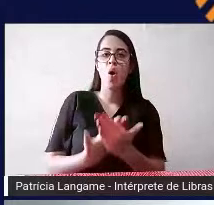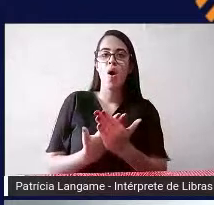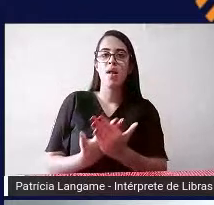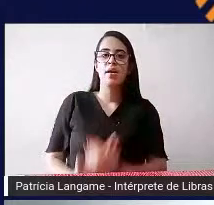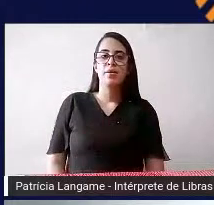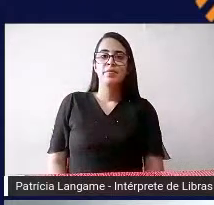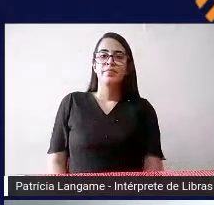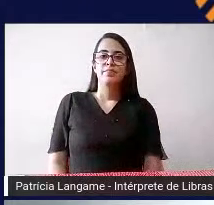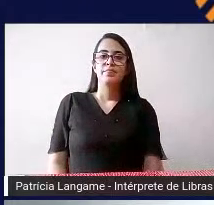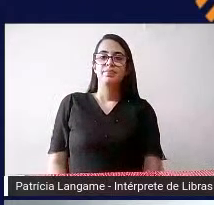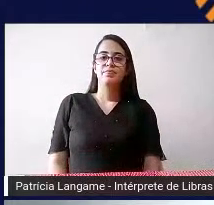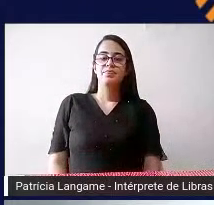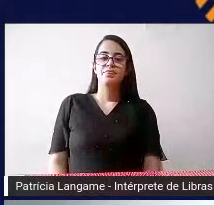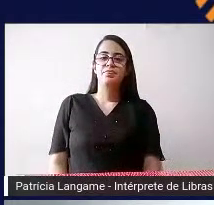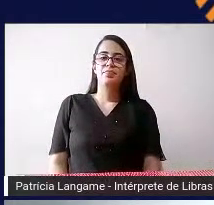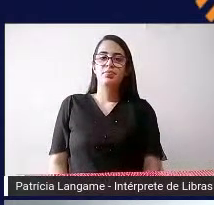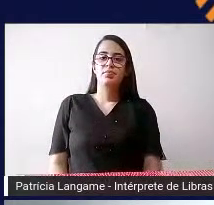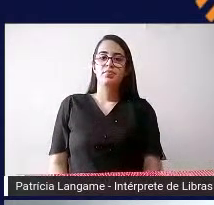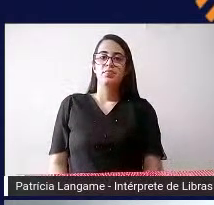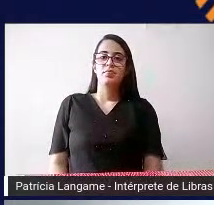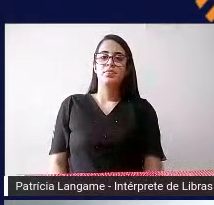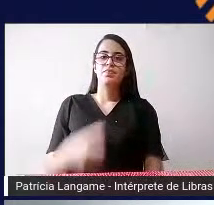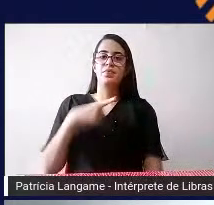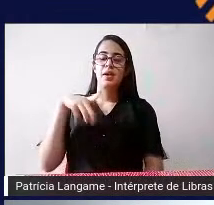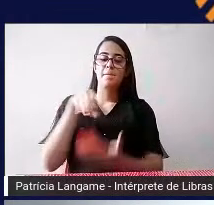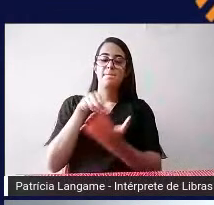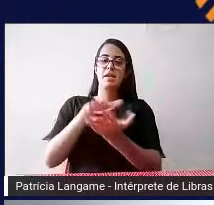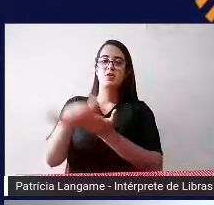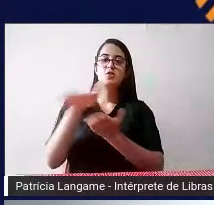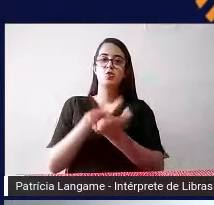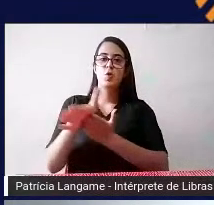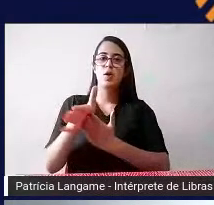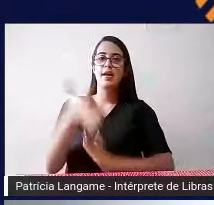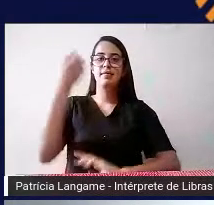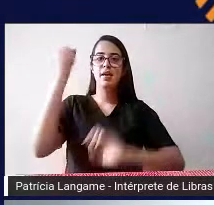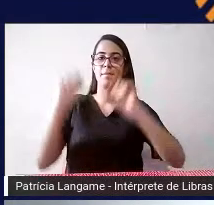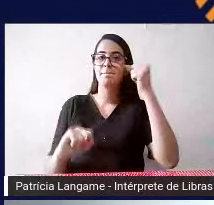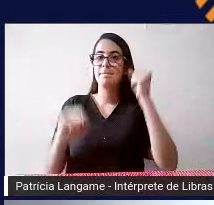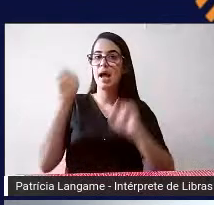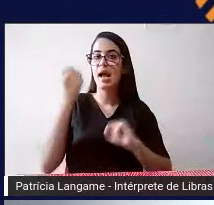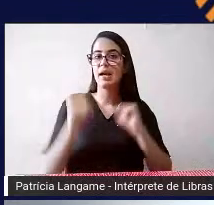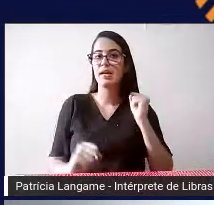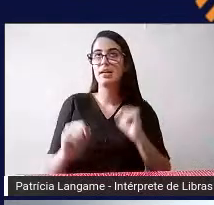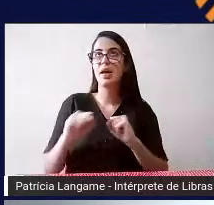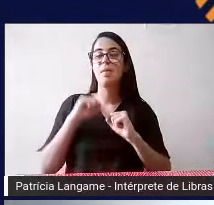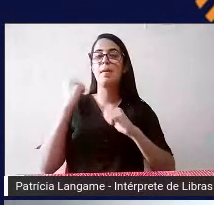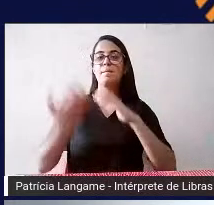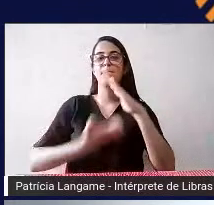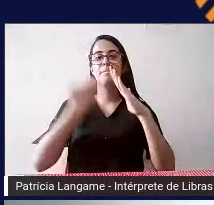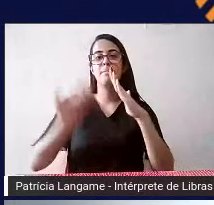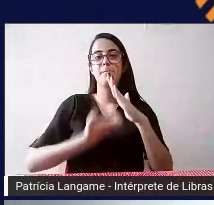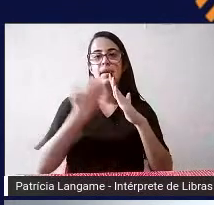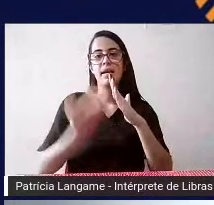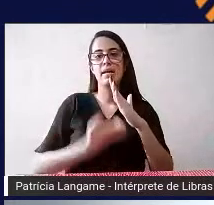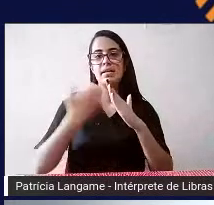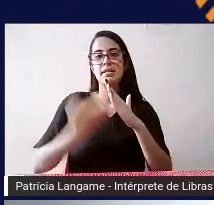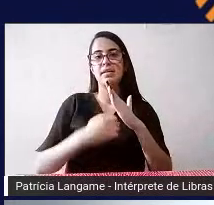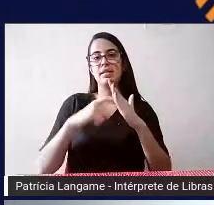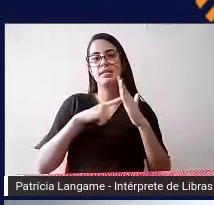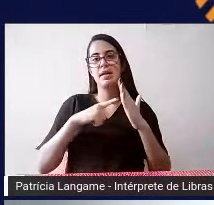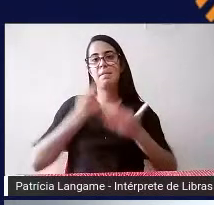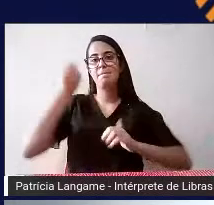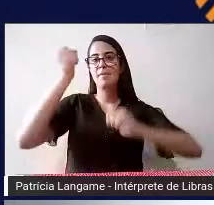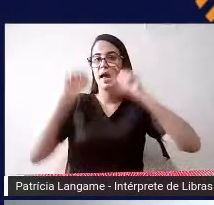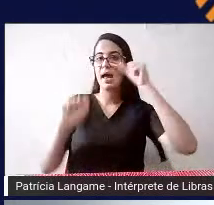embaixo da impressora a gente tem uma máquina Perkins Perkins é uma empresa que produz essa máquina e aí tem